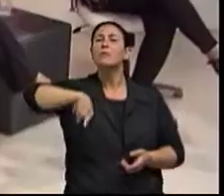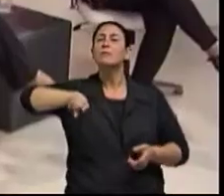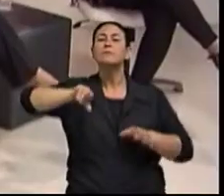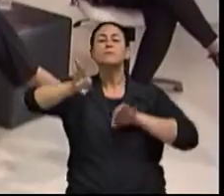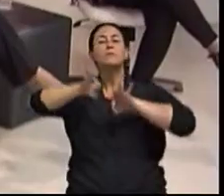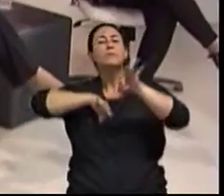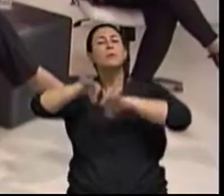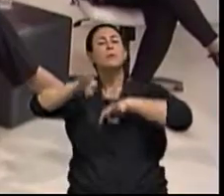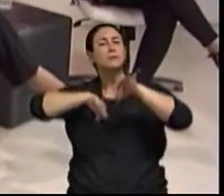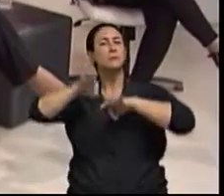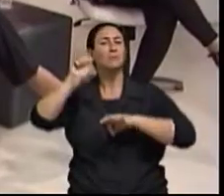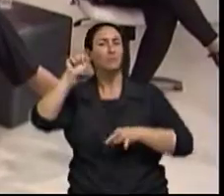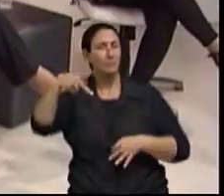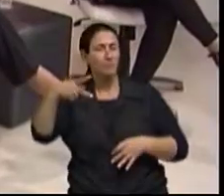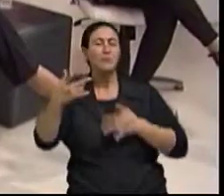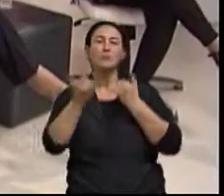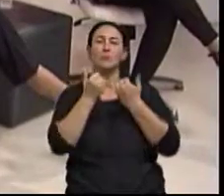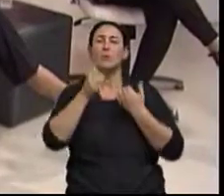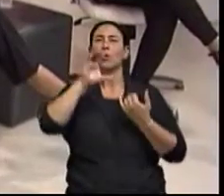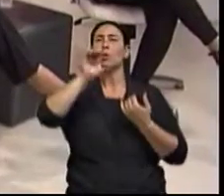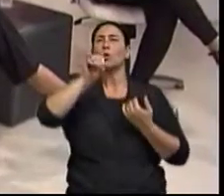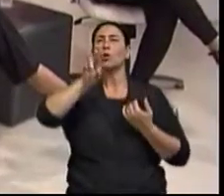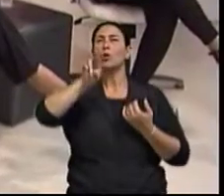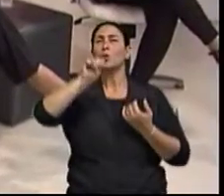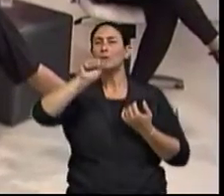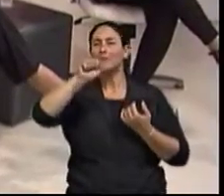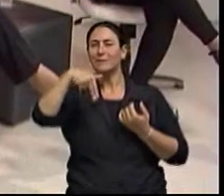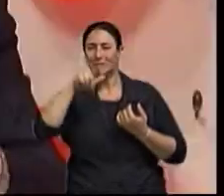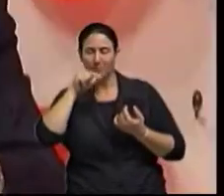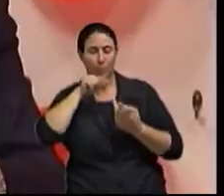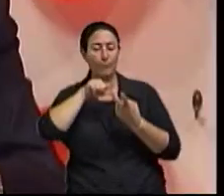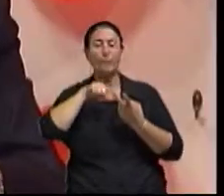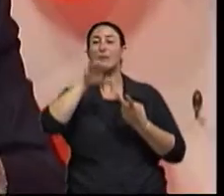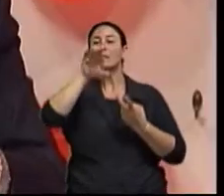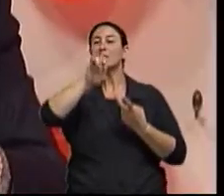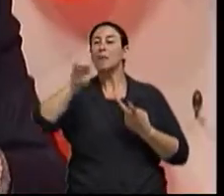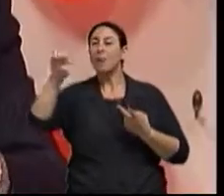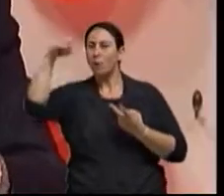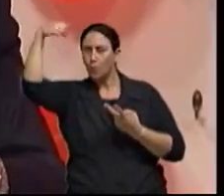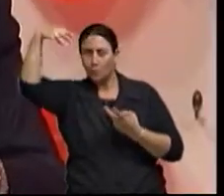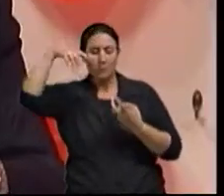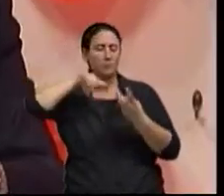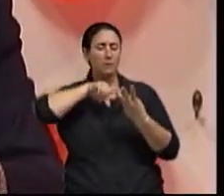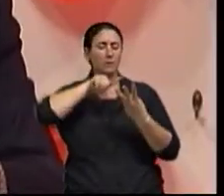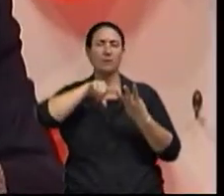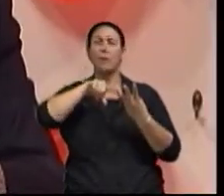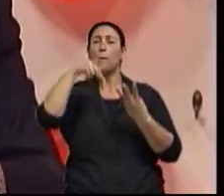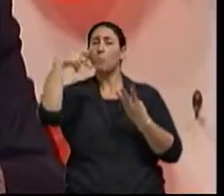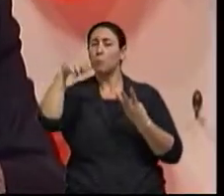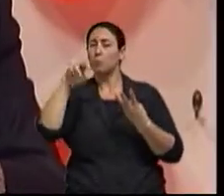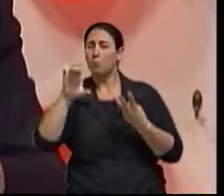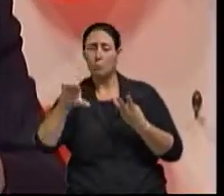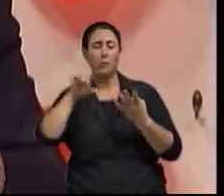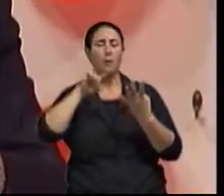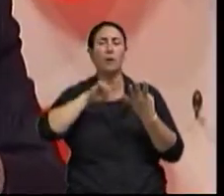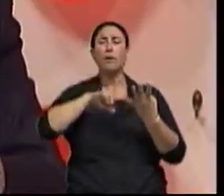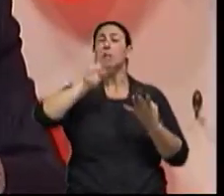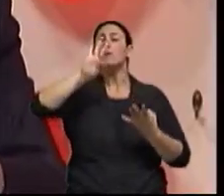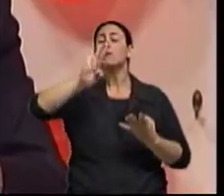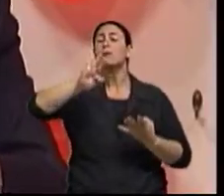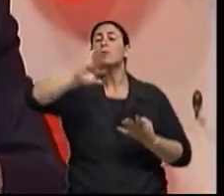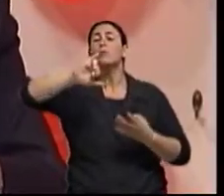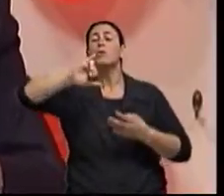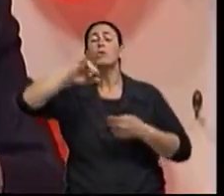preparação. Nós temos Corsan, CE, nós temos a própria PUC, os tribunais regionais do trabalho, o